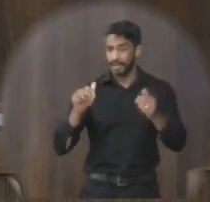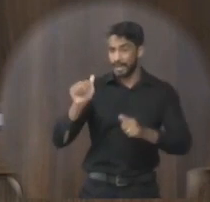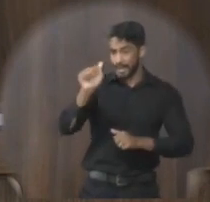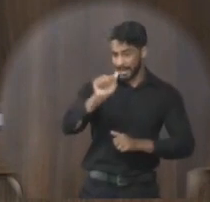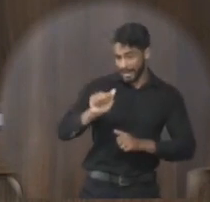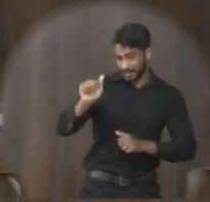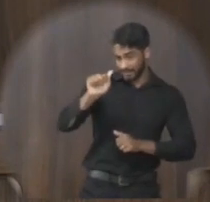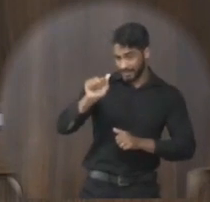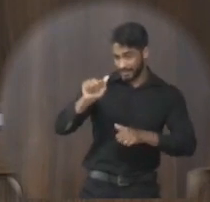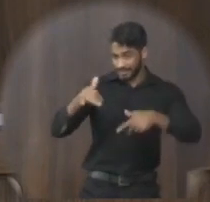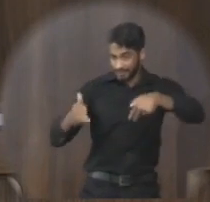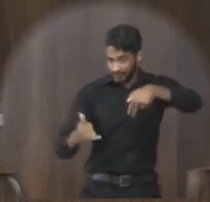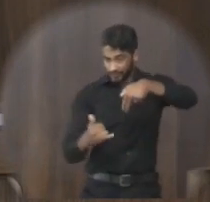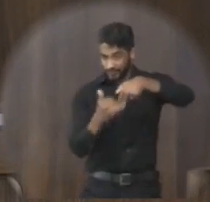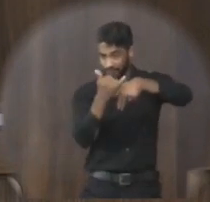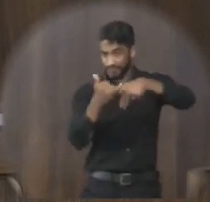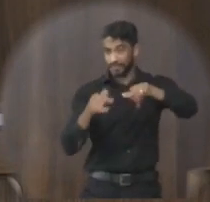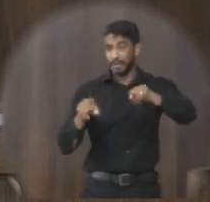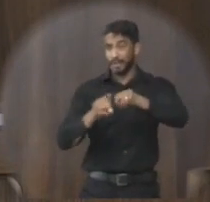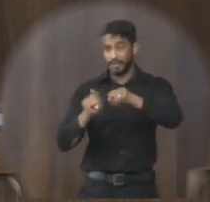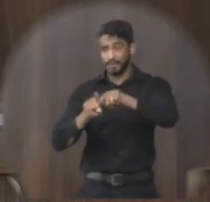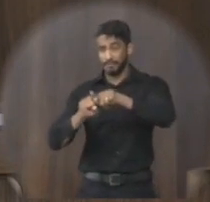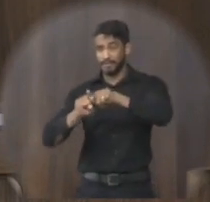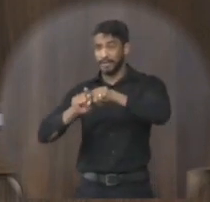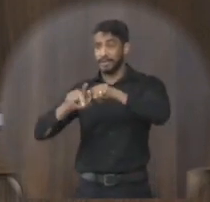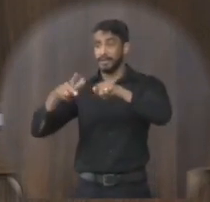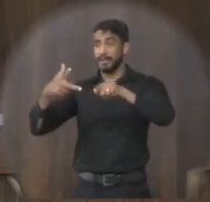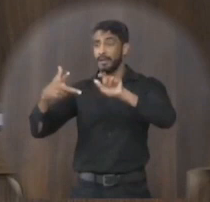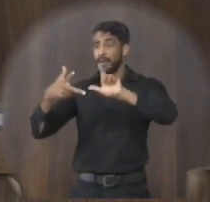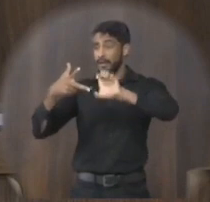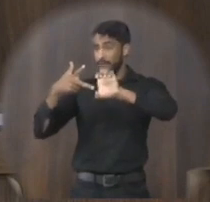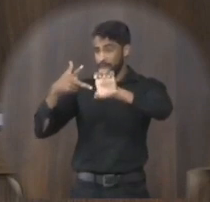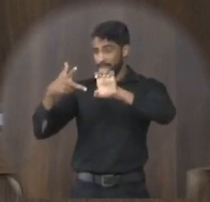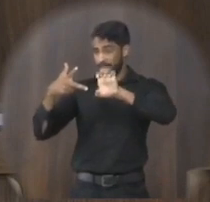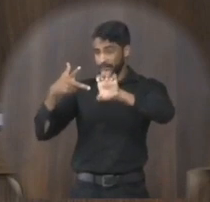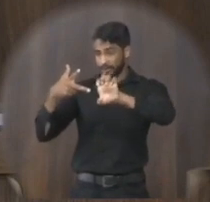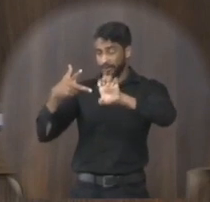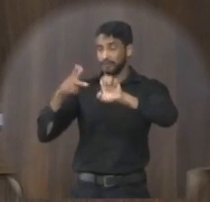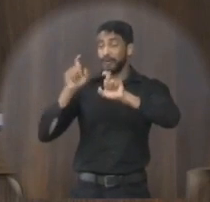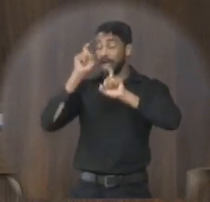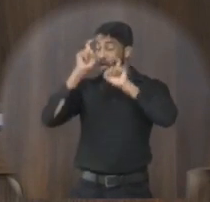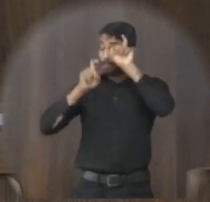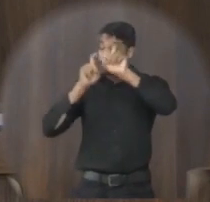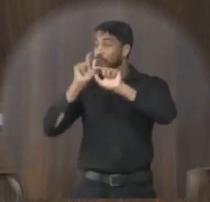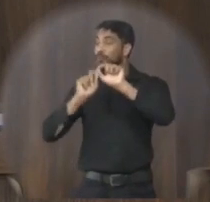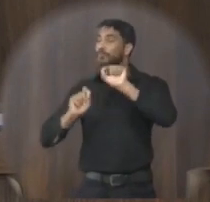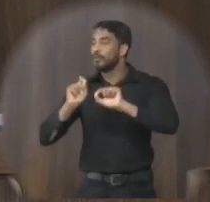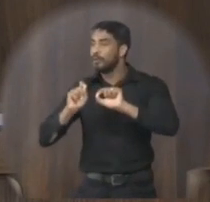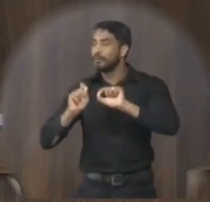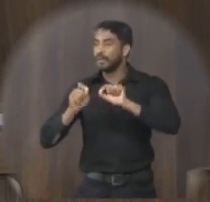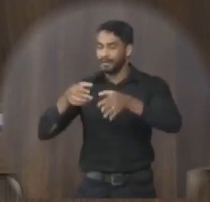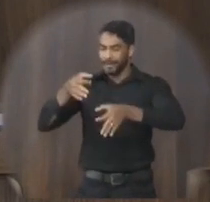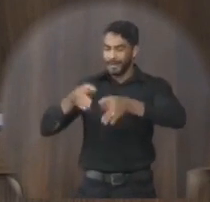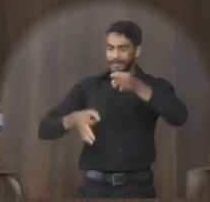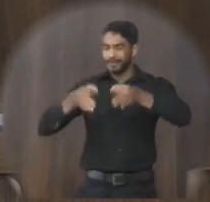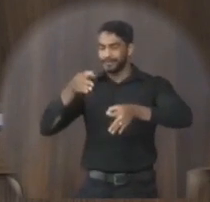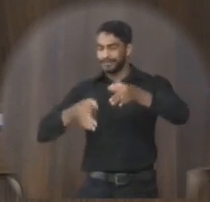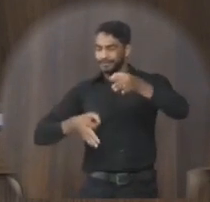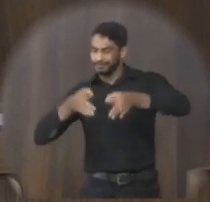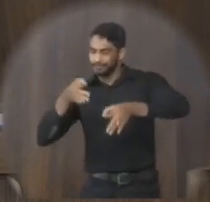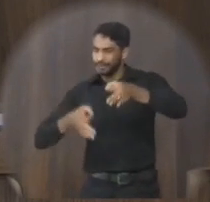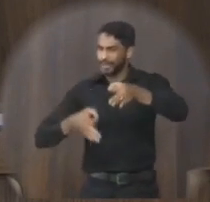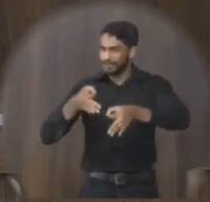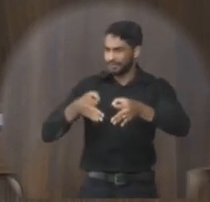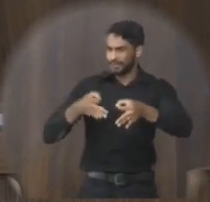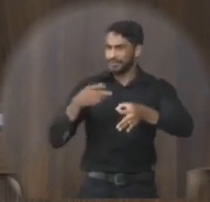associação, vítimas e Executivo, eu me preocupo o seguinte, até a Justiça julgar isso aí,